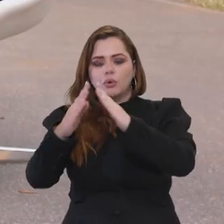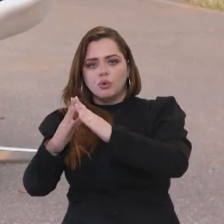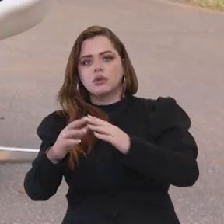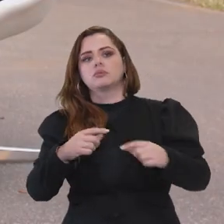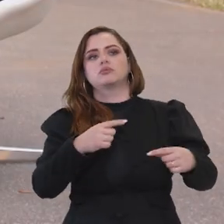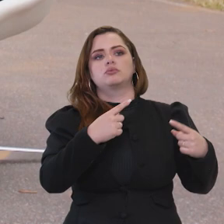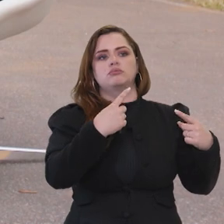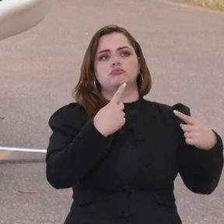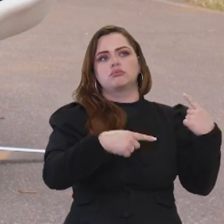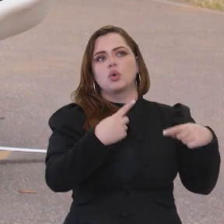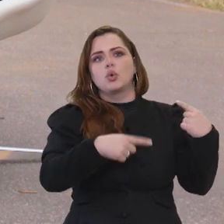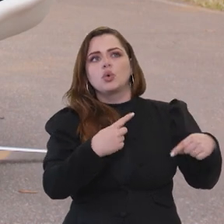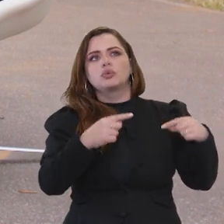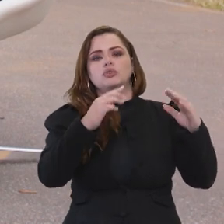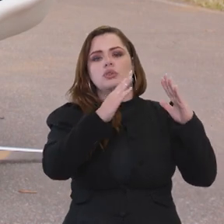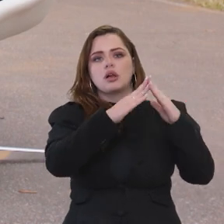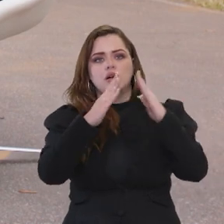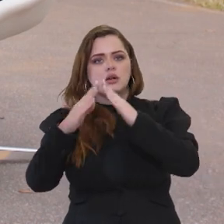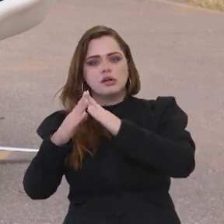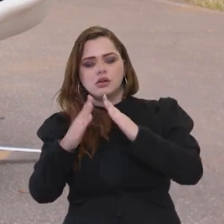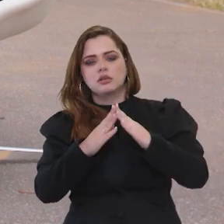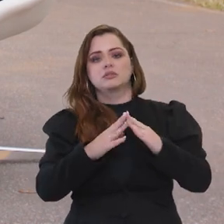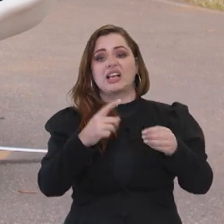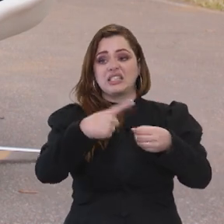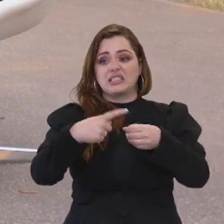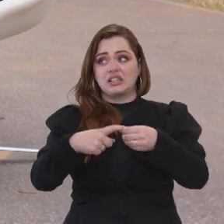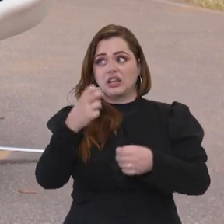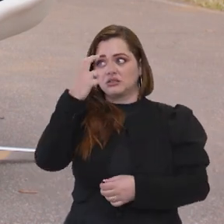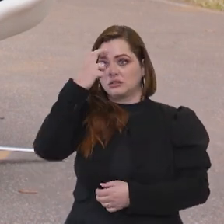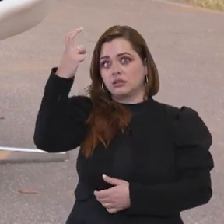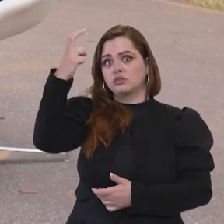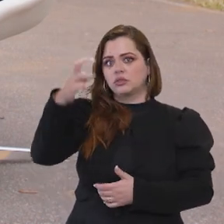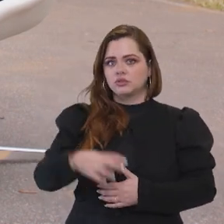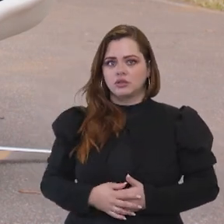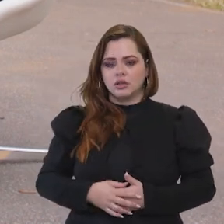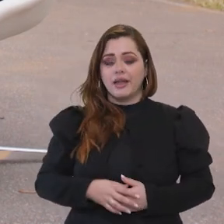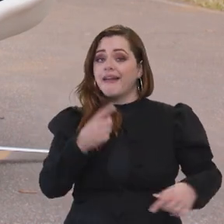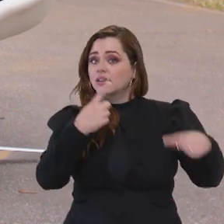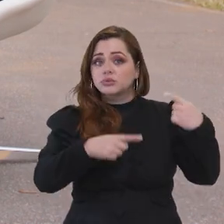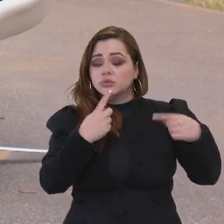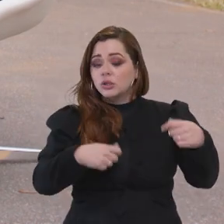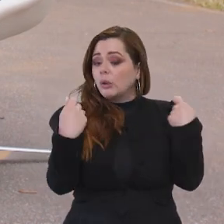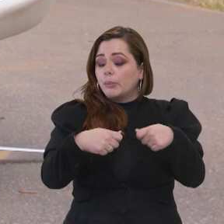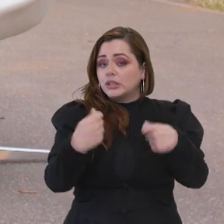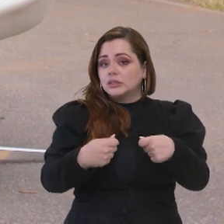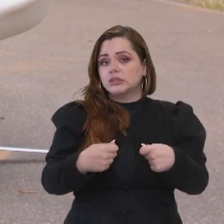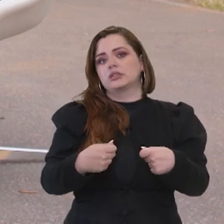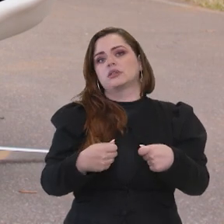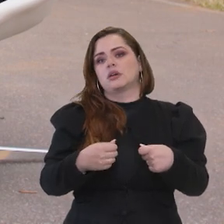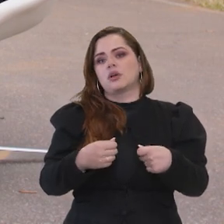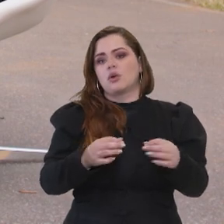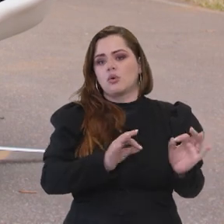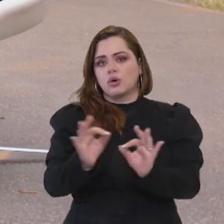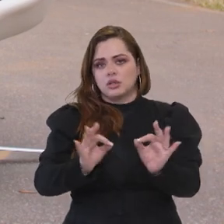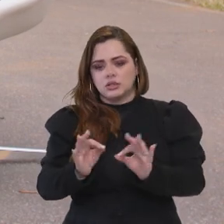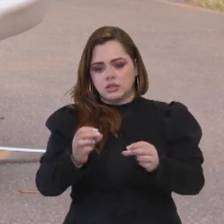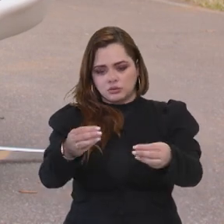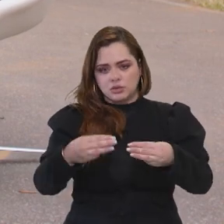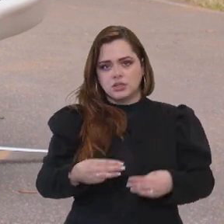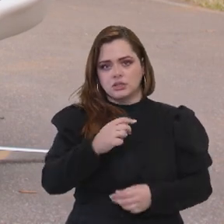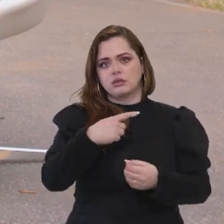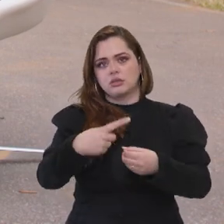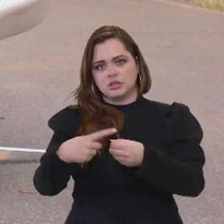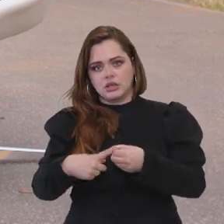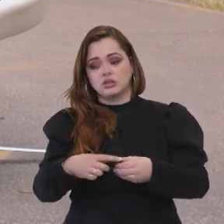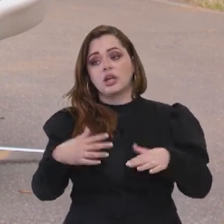questão das periferias, a questão das cidades inteligentes. É isso que está sendo feita, é essa discussão que está sendo feita dentro do Ministério das Cidades.